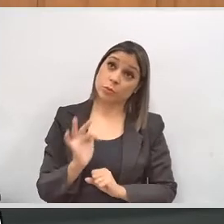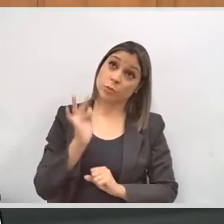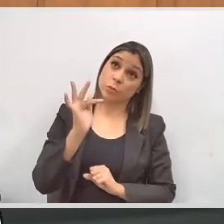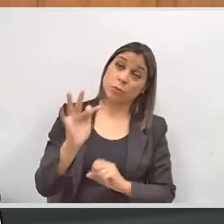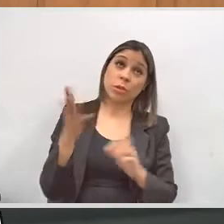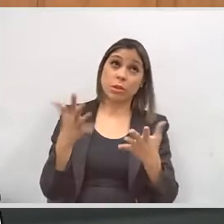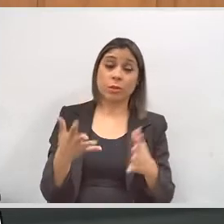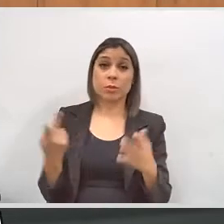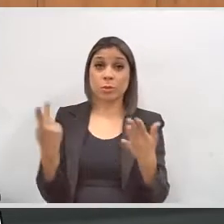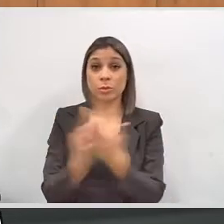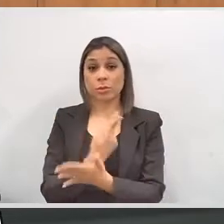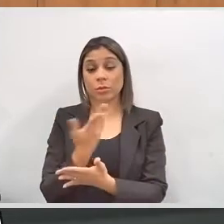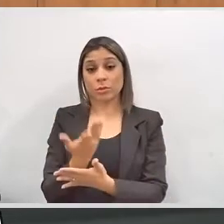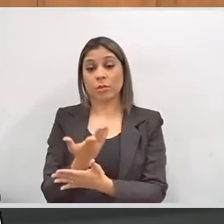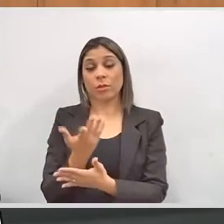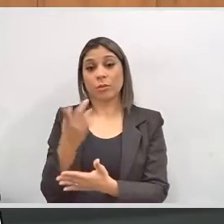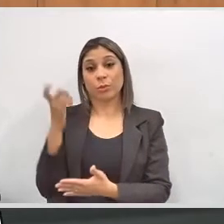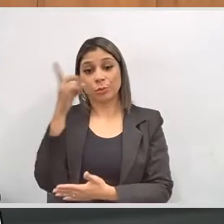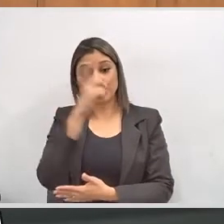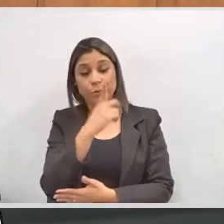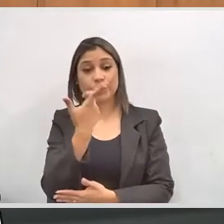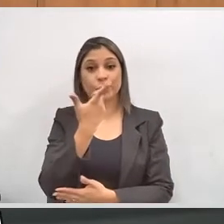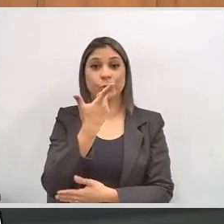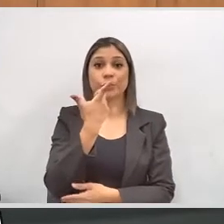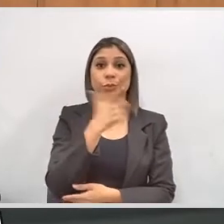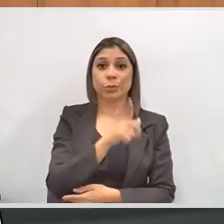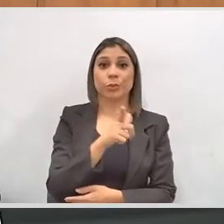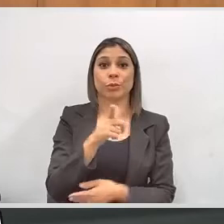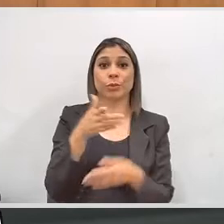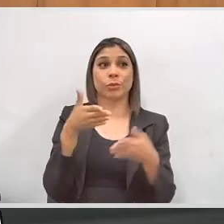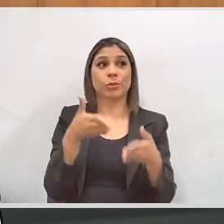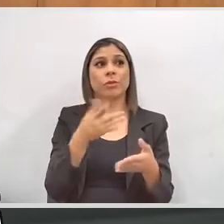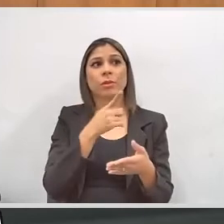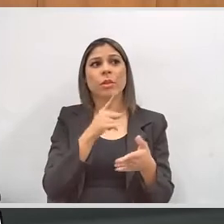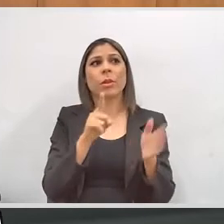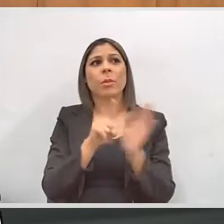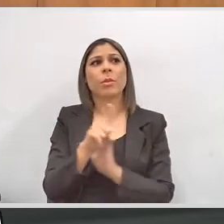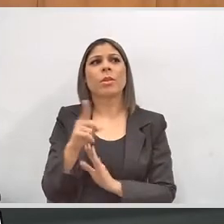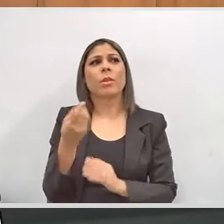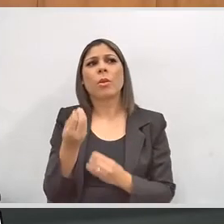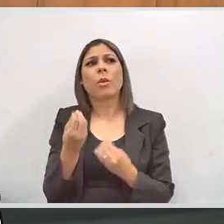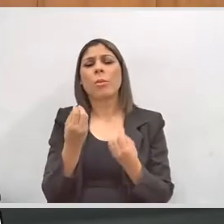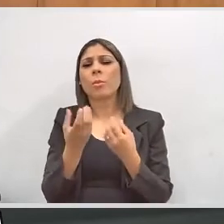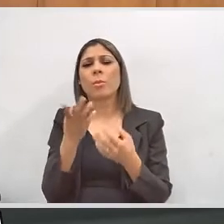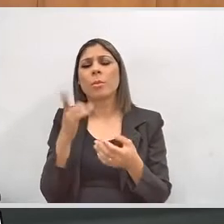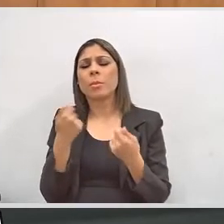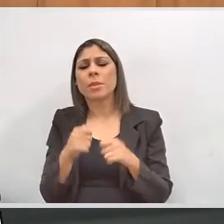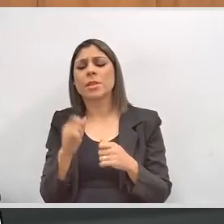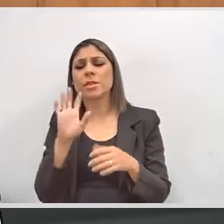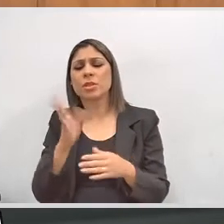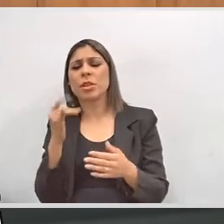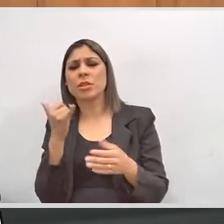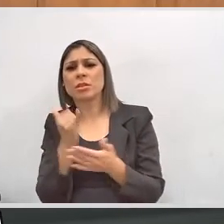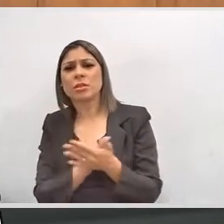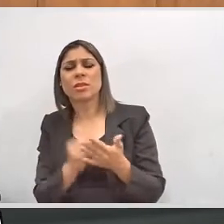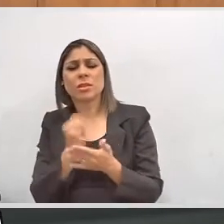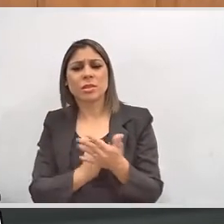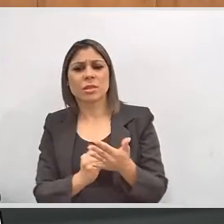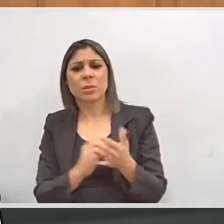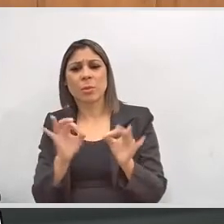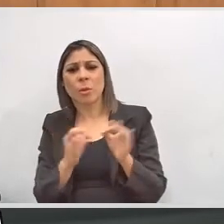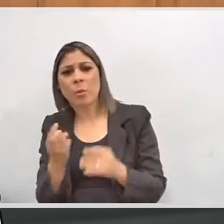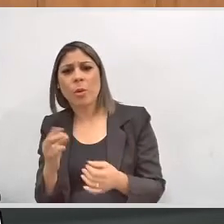até ter adquirido uma condição que o limita, a partir da data o senhor fala deverá estar inscrito já, o senhor quer dizer